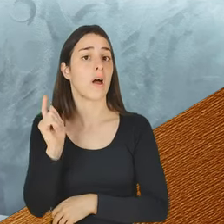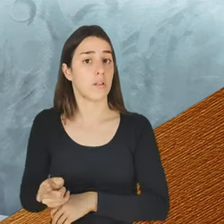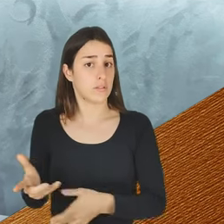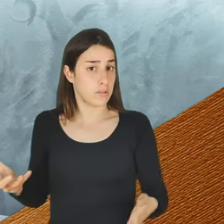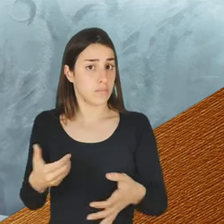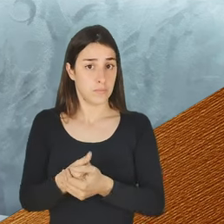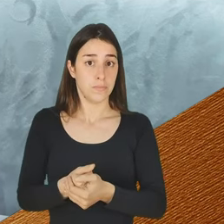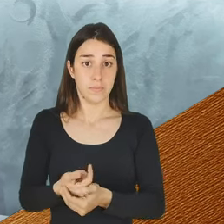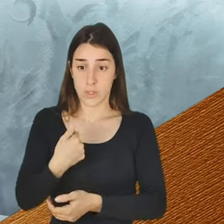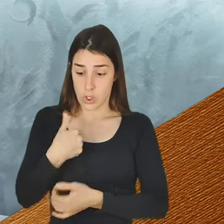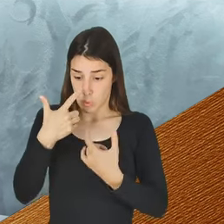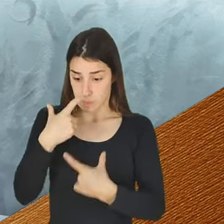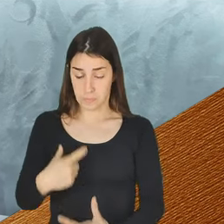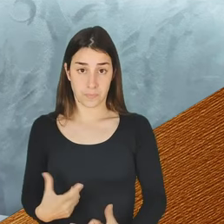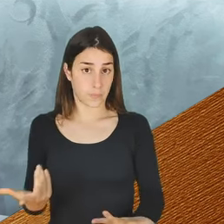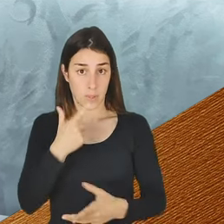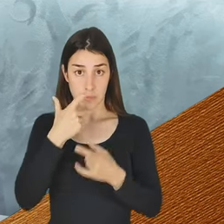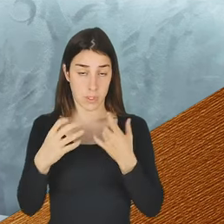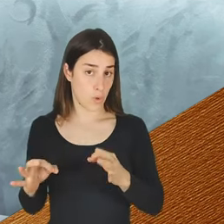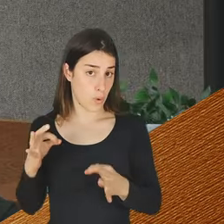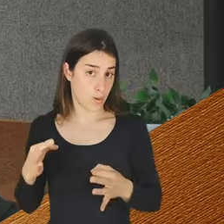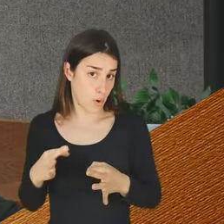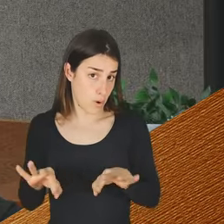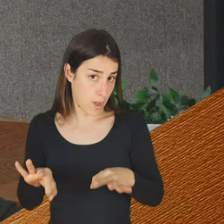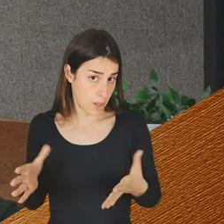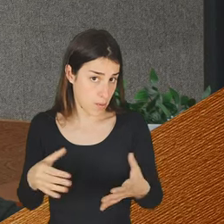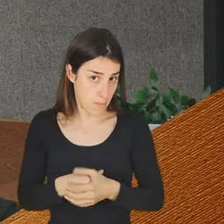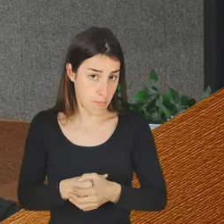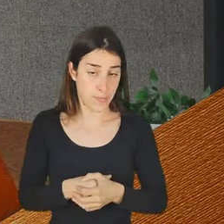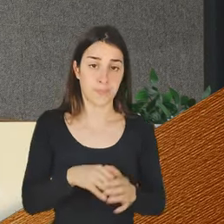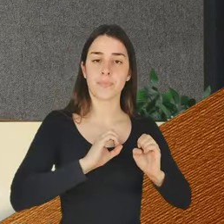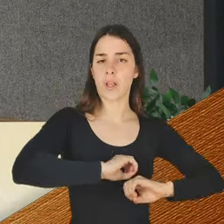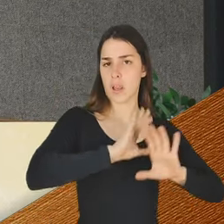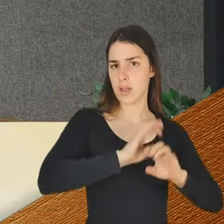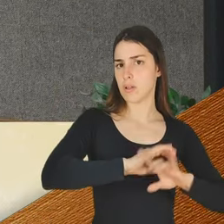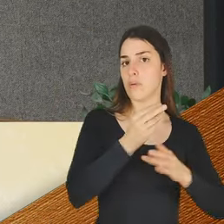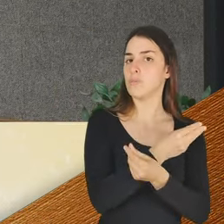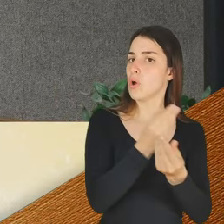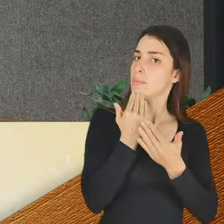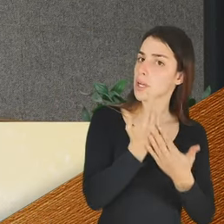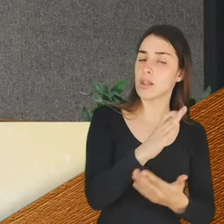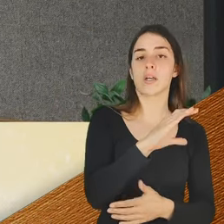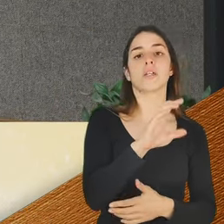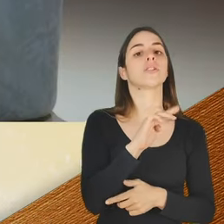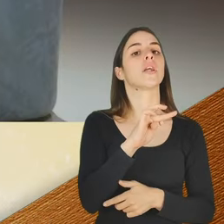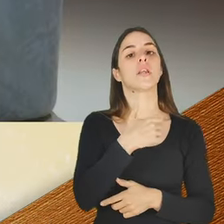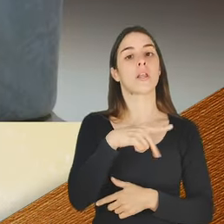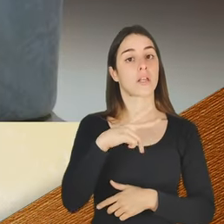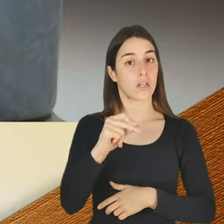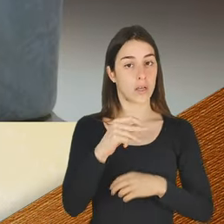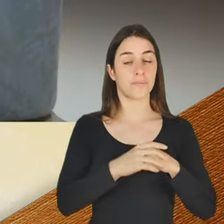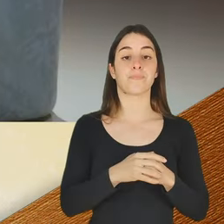eu sou uma pessoa absolutamente normal. Claro, claro. Muito obrigado, Cristina, por este testemunho.